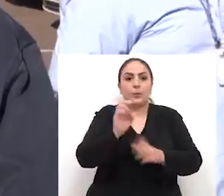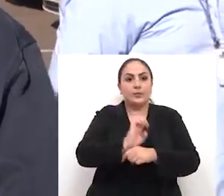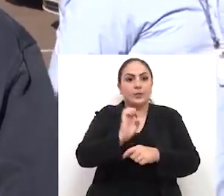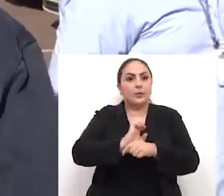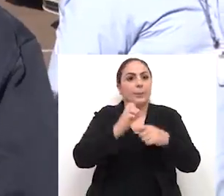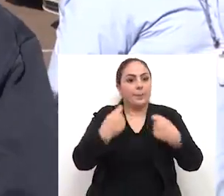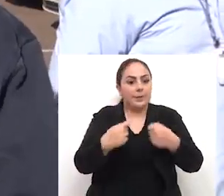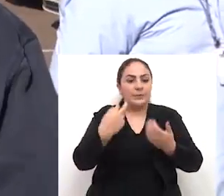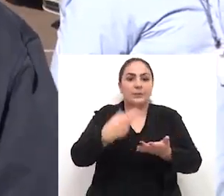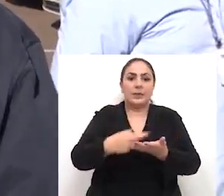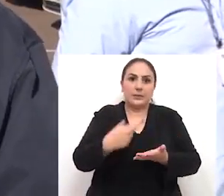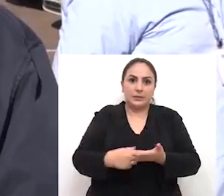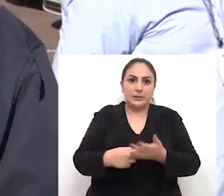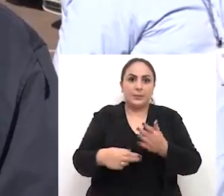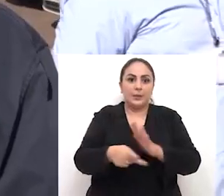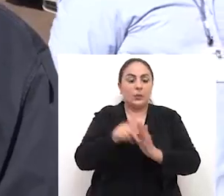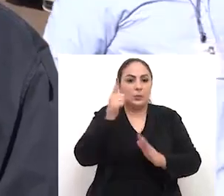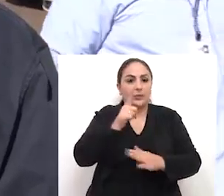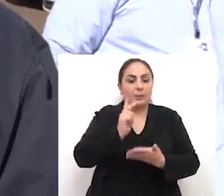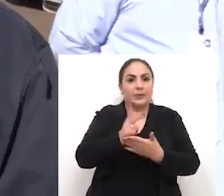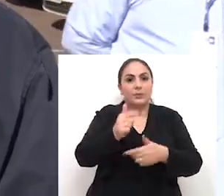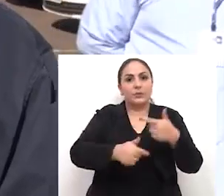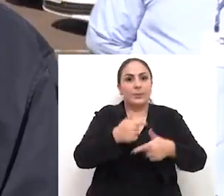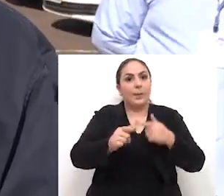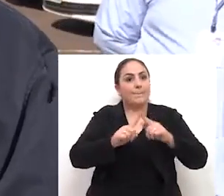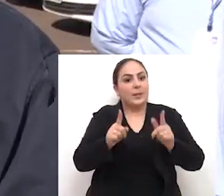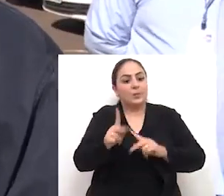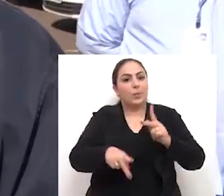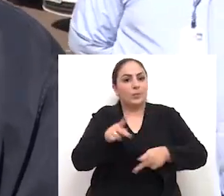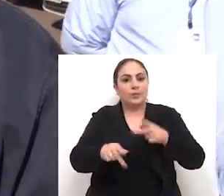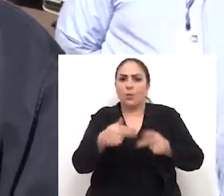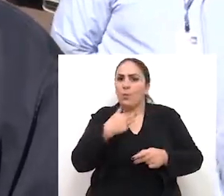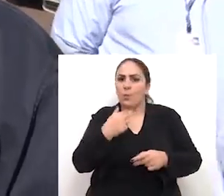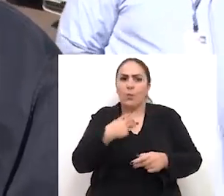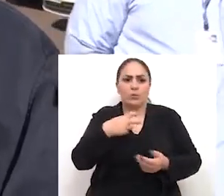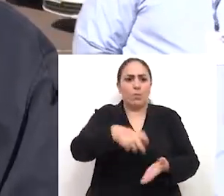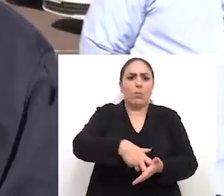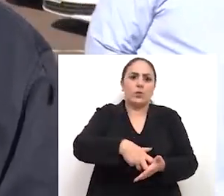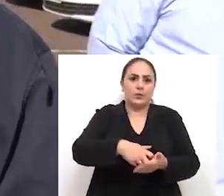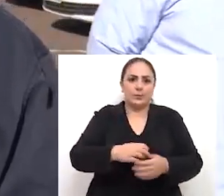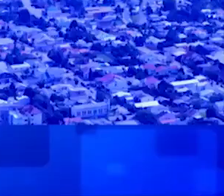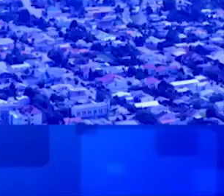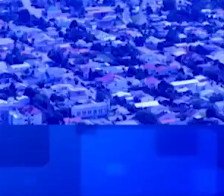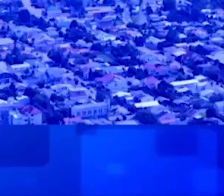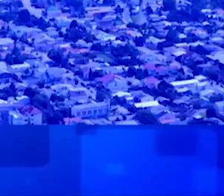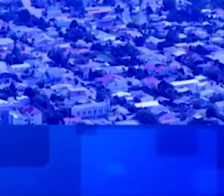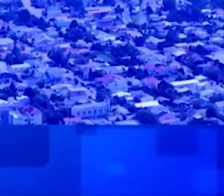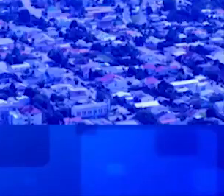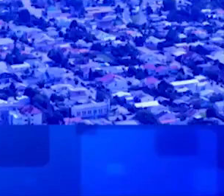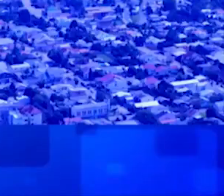próprio Estado precisam de receitas para manter o seu serviço. Mas a população não pode ser punida.